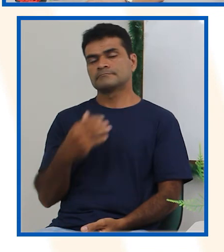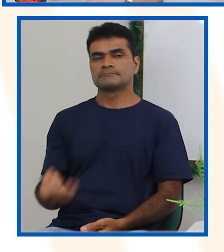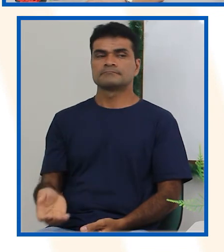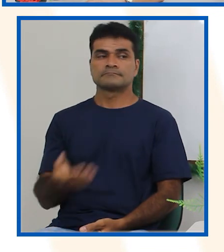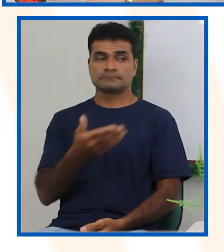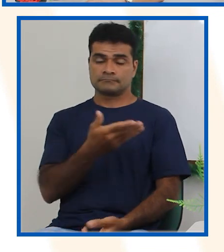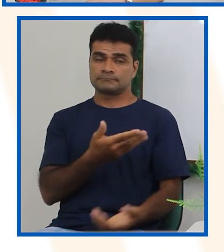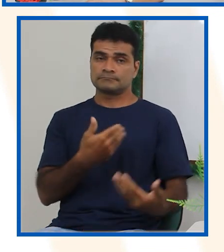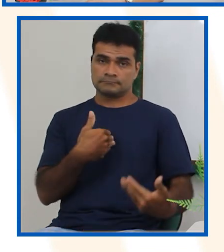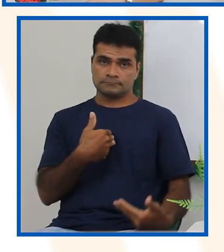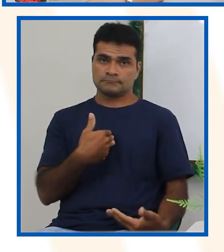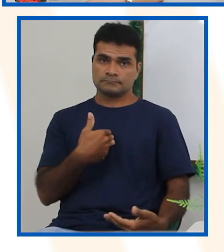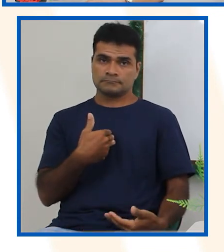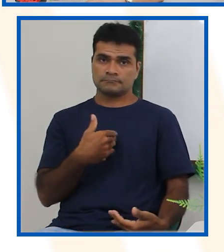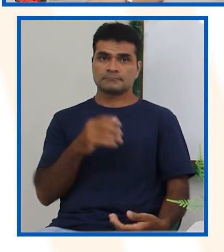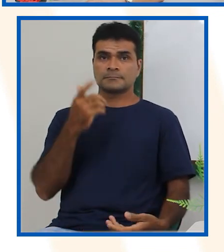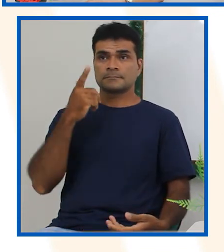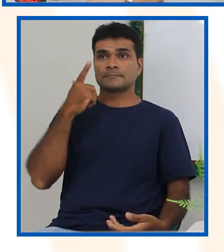Mega Sena?